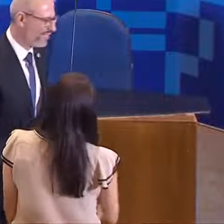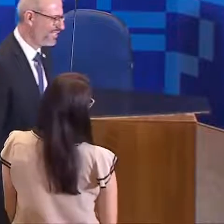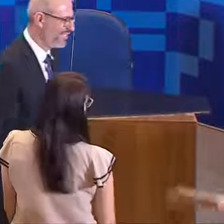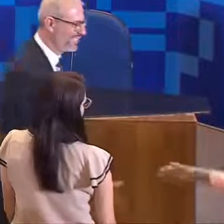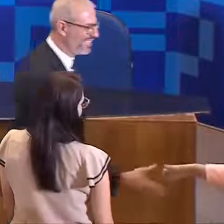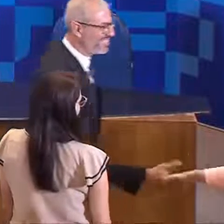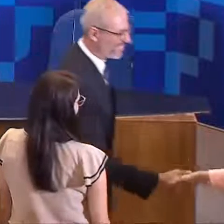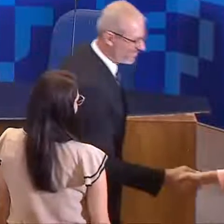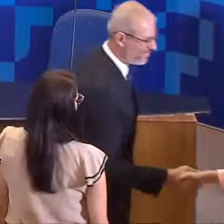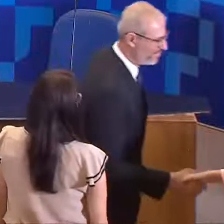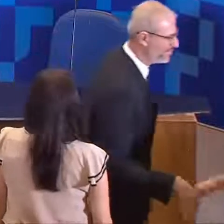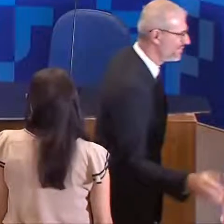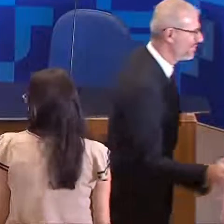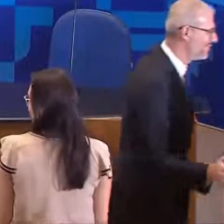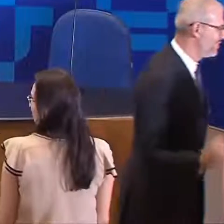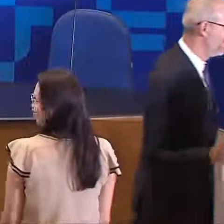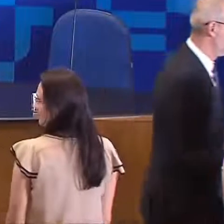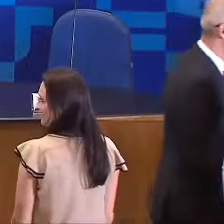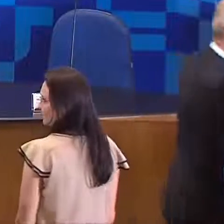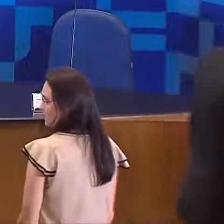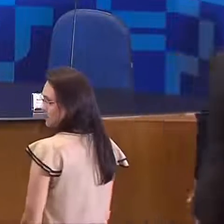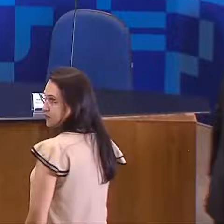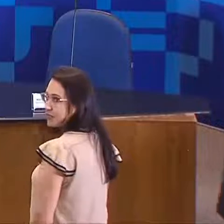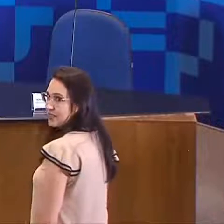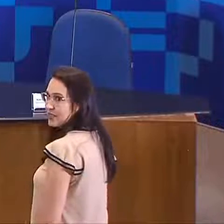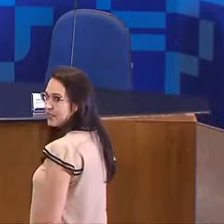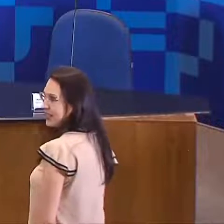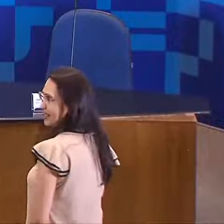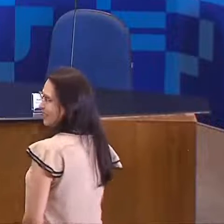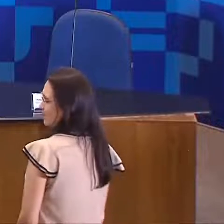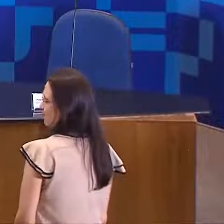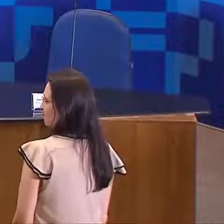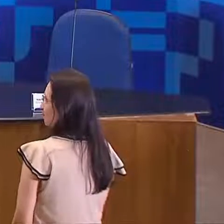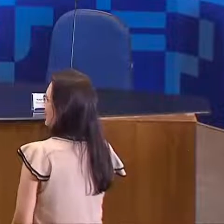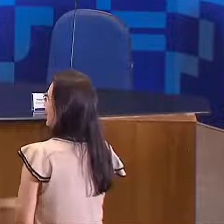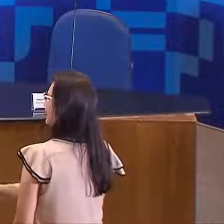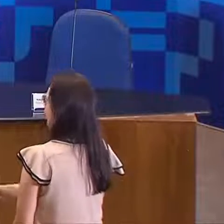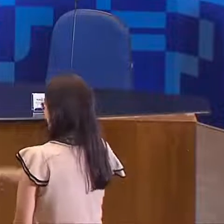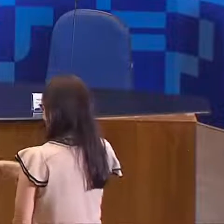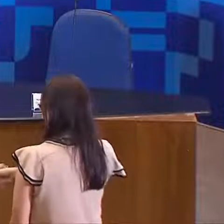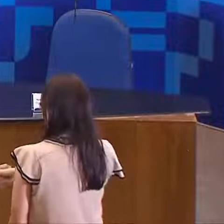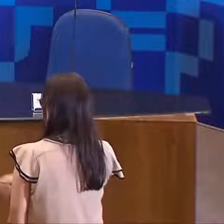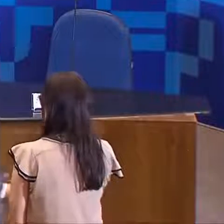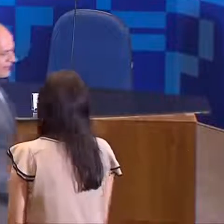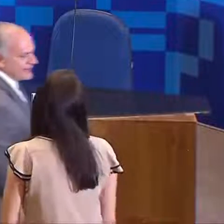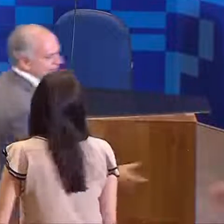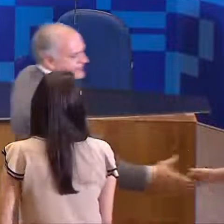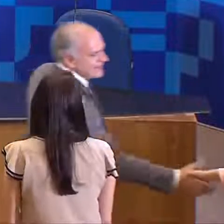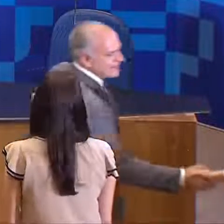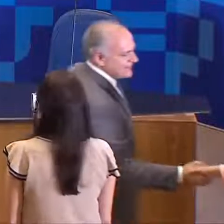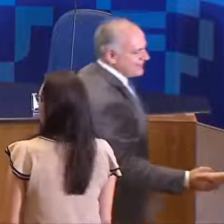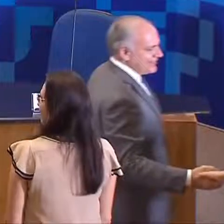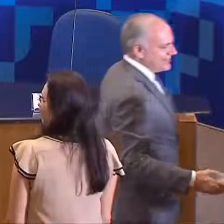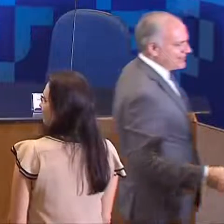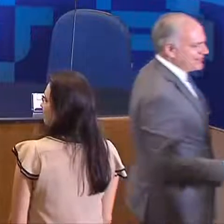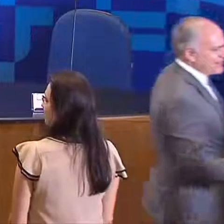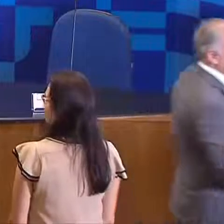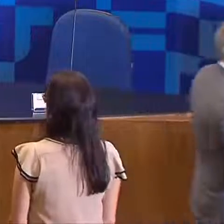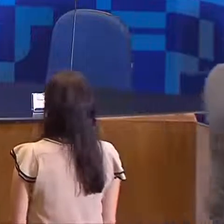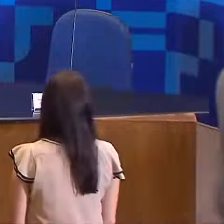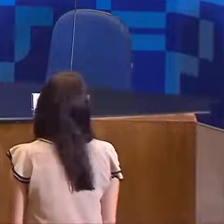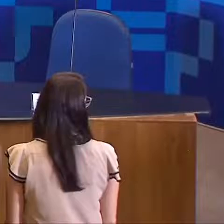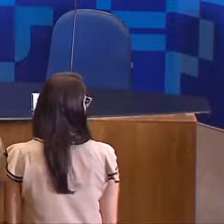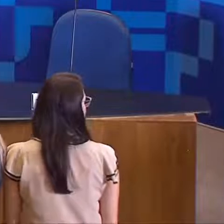Senhoras senhores, Senhoras e senhores, bom dia. Solicitamos a todos que mantenham seus celulares desligados ou em modo